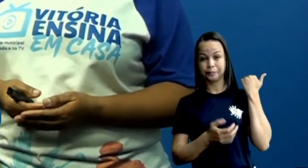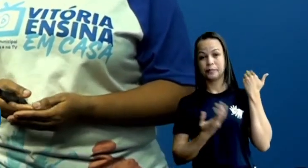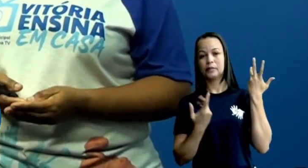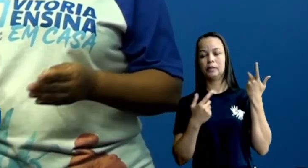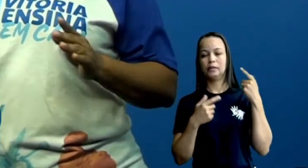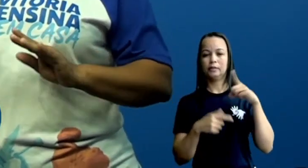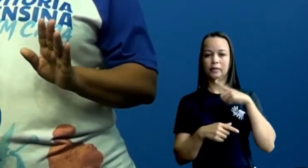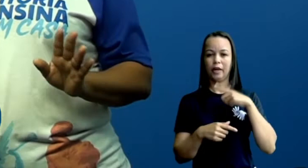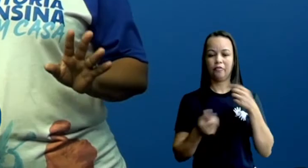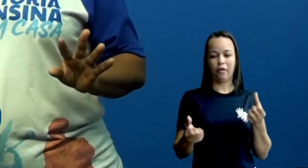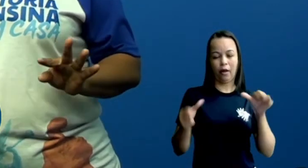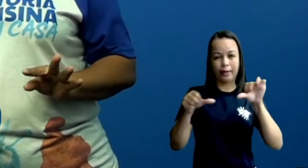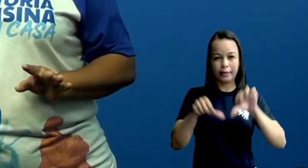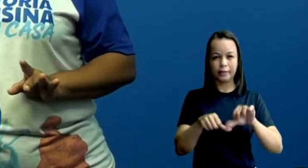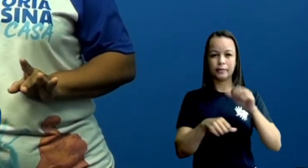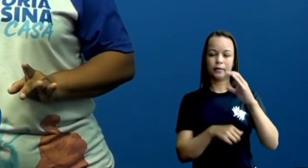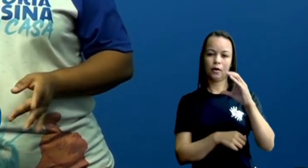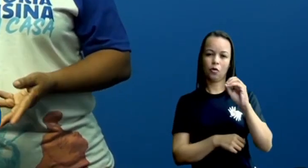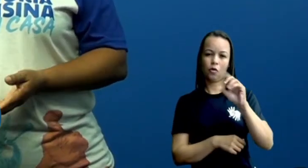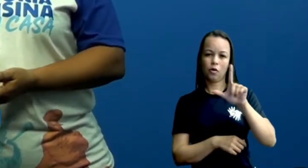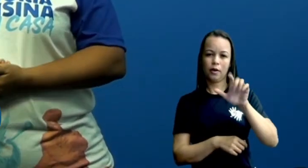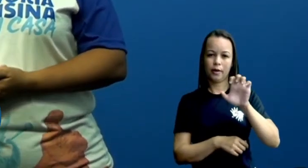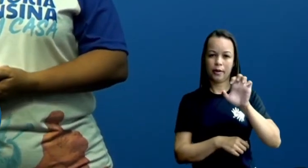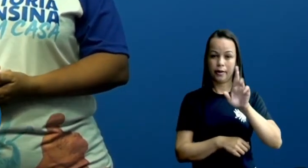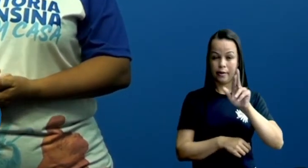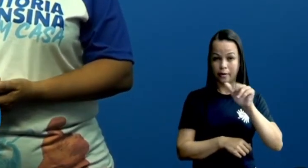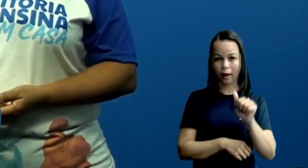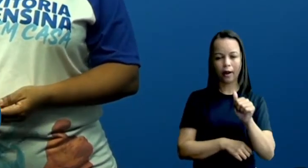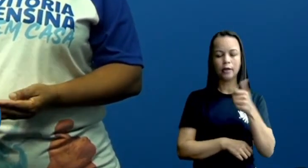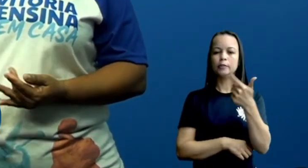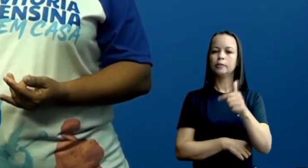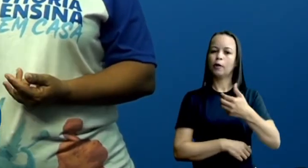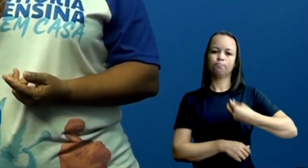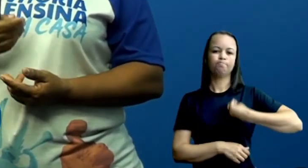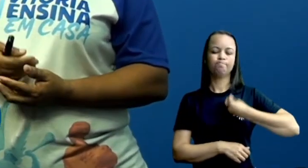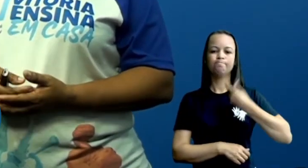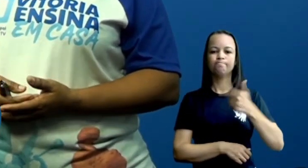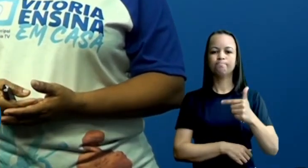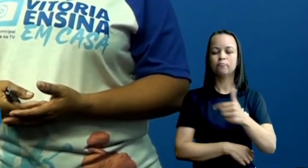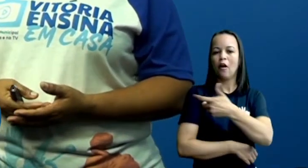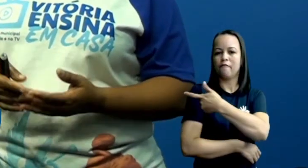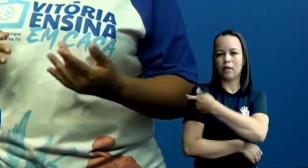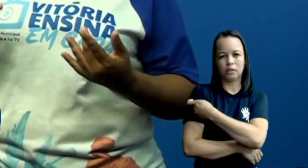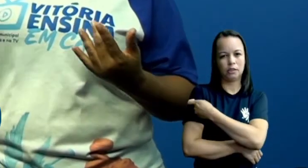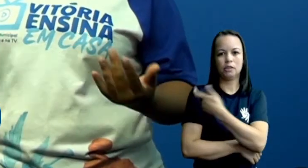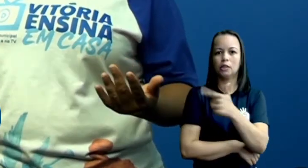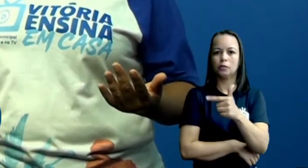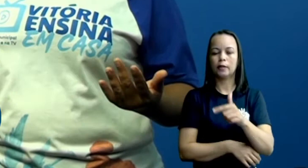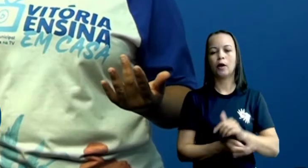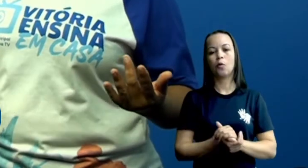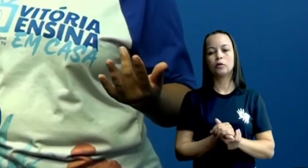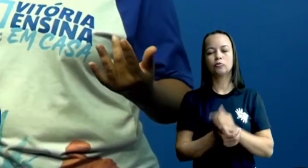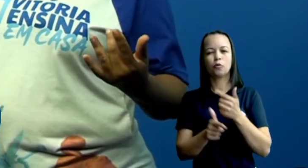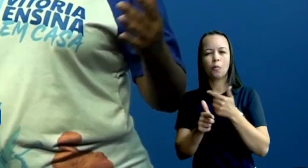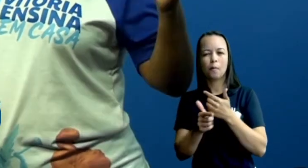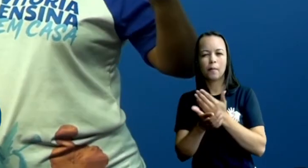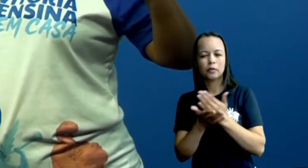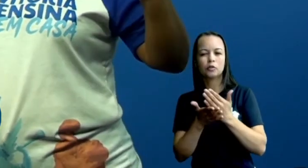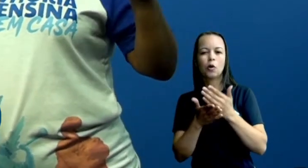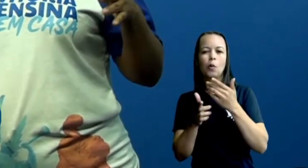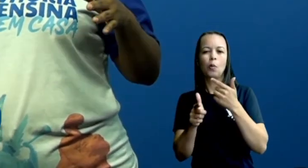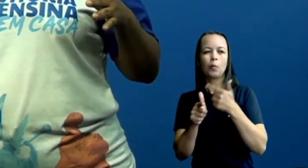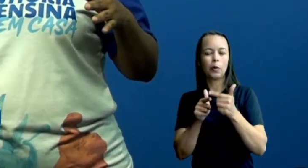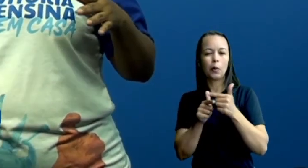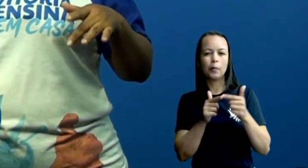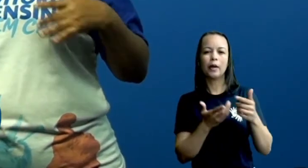cólera, ainda não existia vacina. A gente, quando começou aqui com o problema, né, da pandemia, não